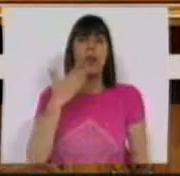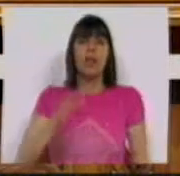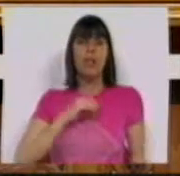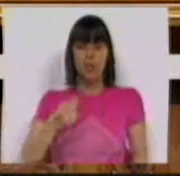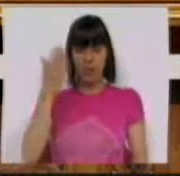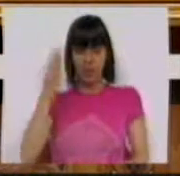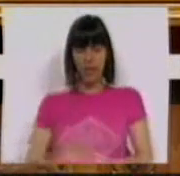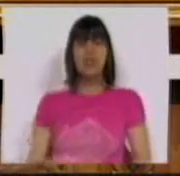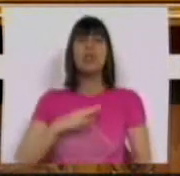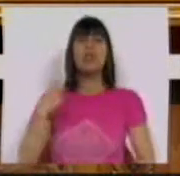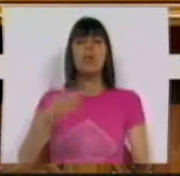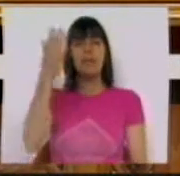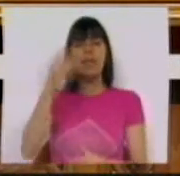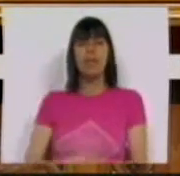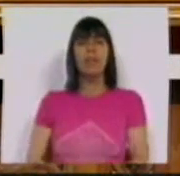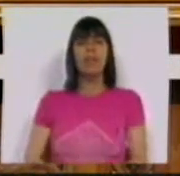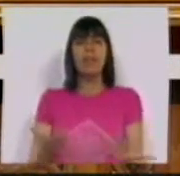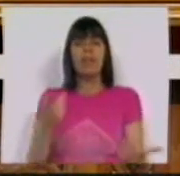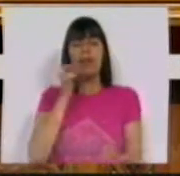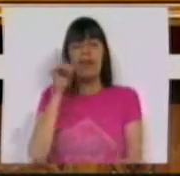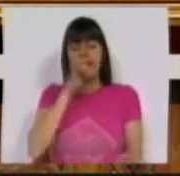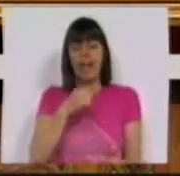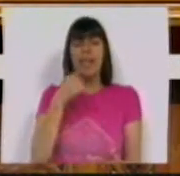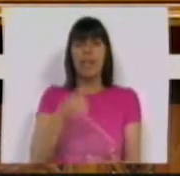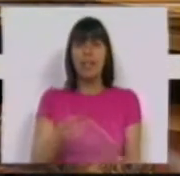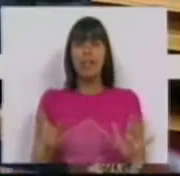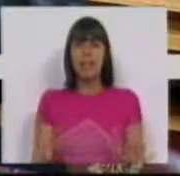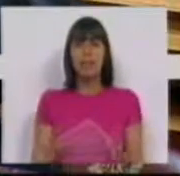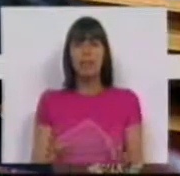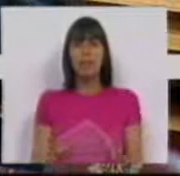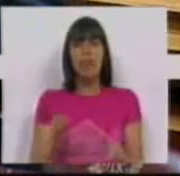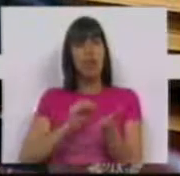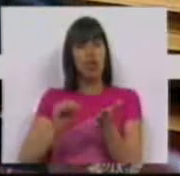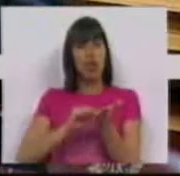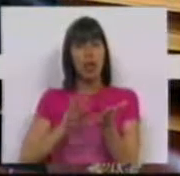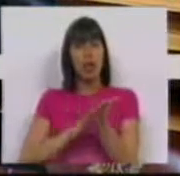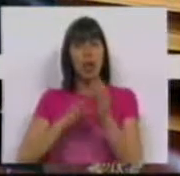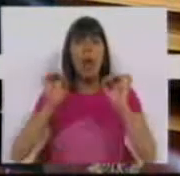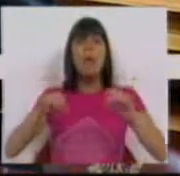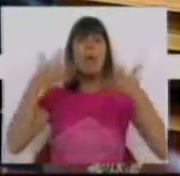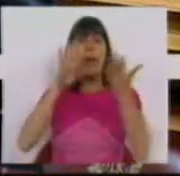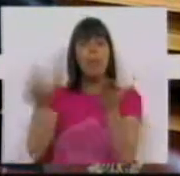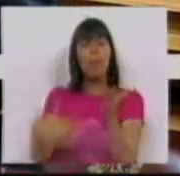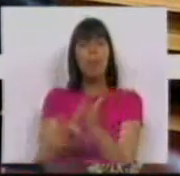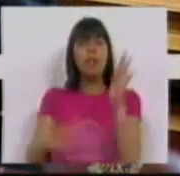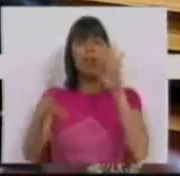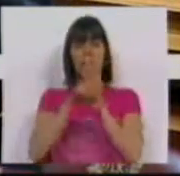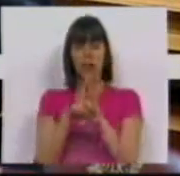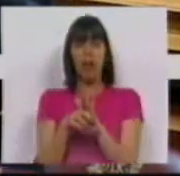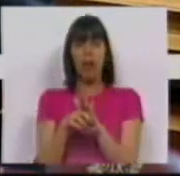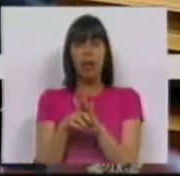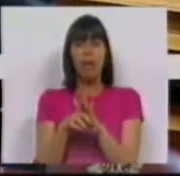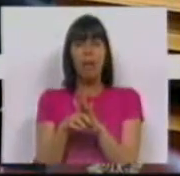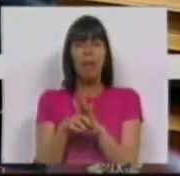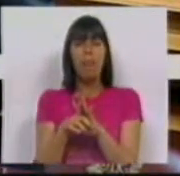Senhor Presidente, quem disse, aliás está escrito no preâmbulo da proposta de lei que